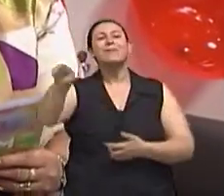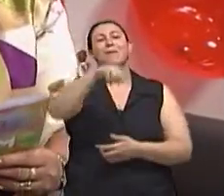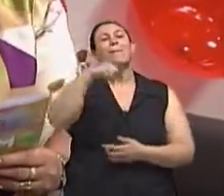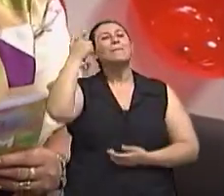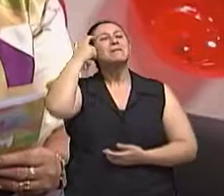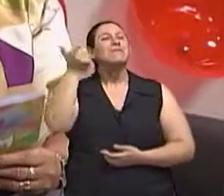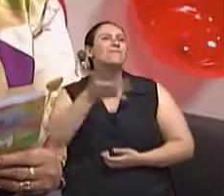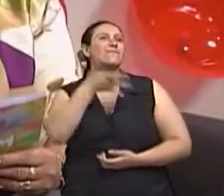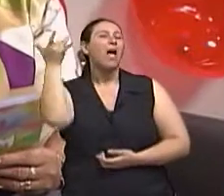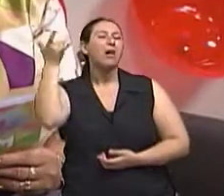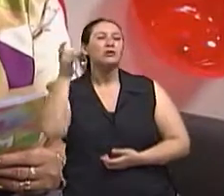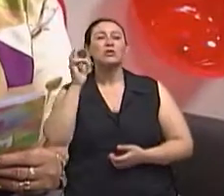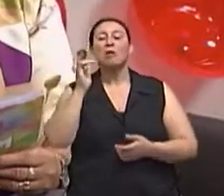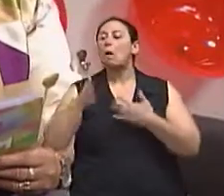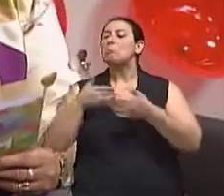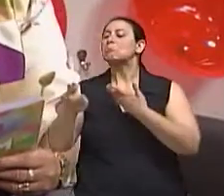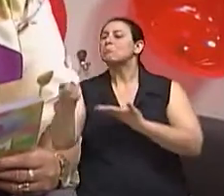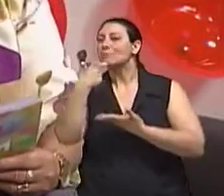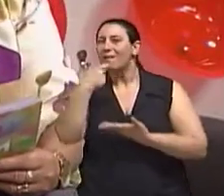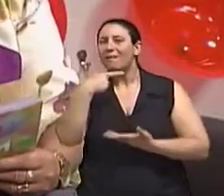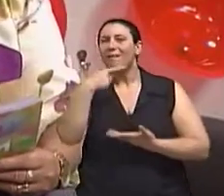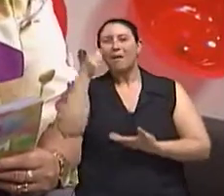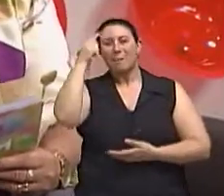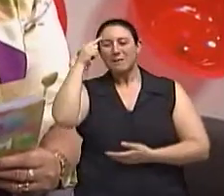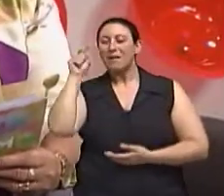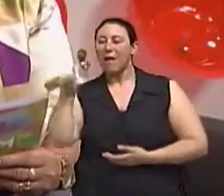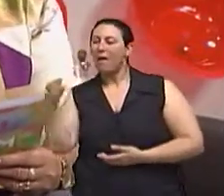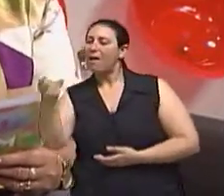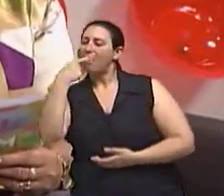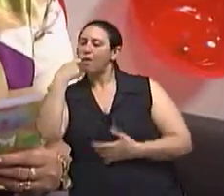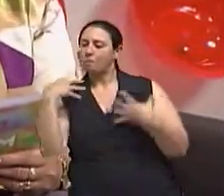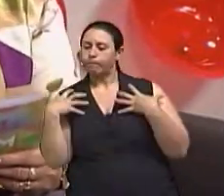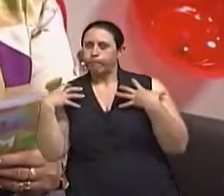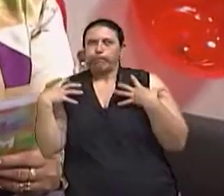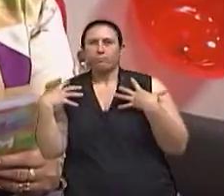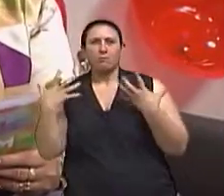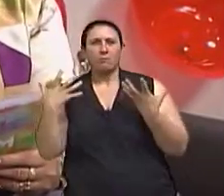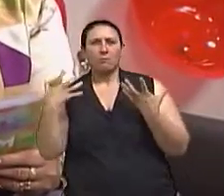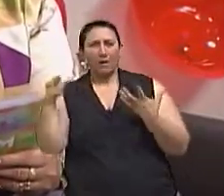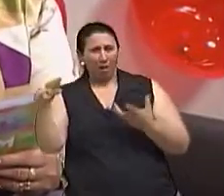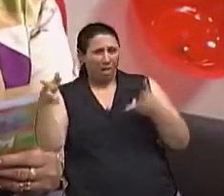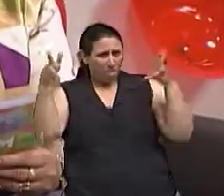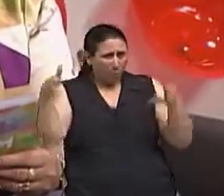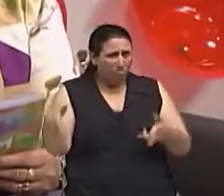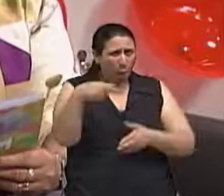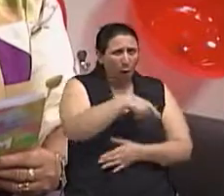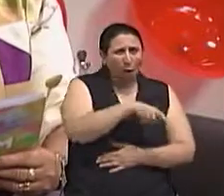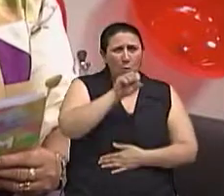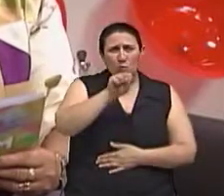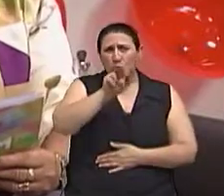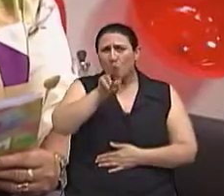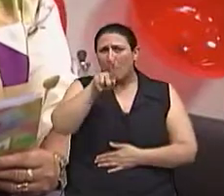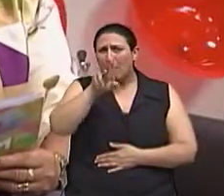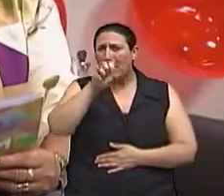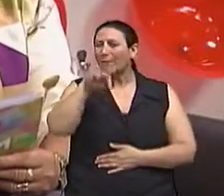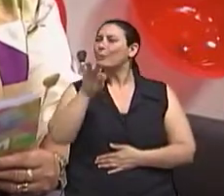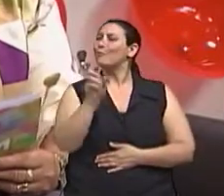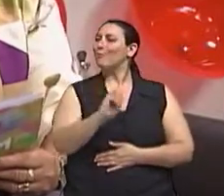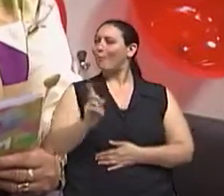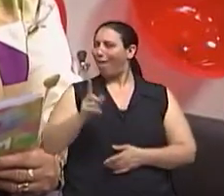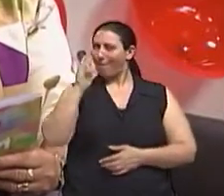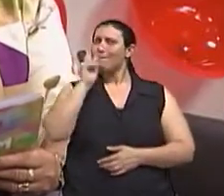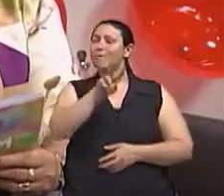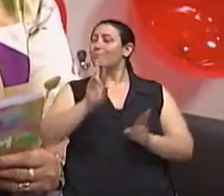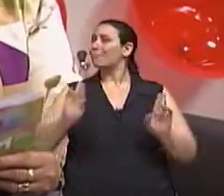principalmente, que anabolizantes e asteroides não tem nada a ver com suplemento alimentar. Não é isso, Rafaela?